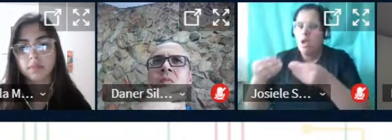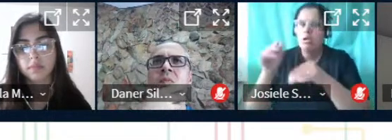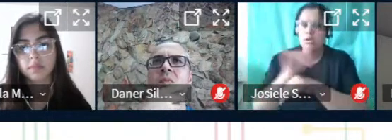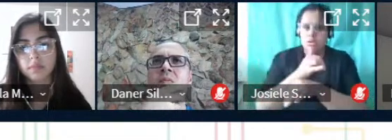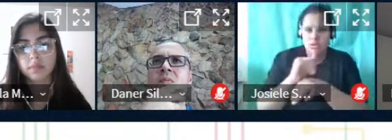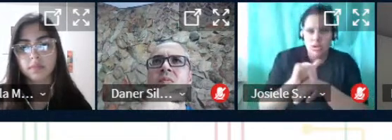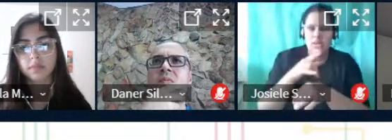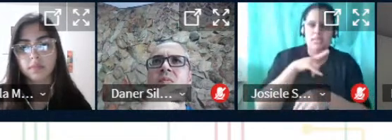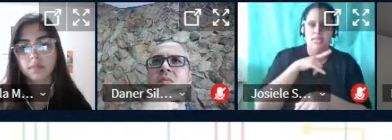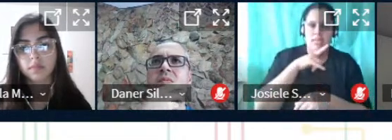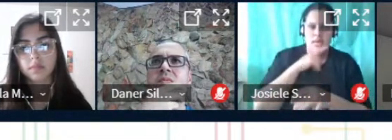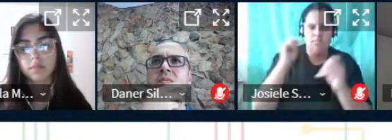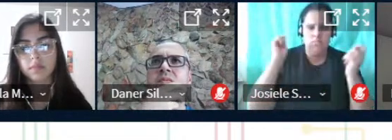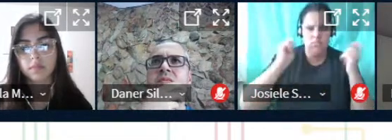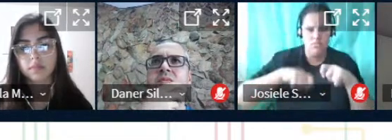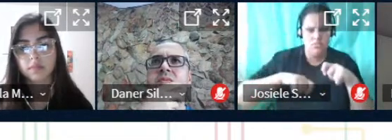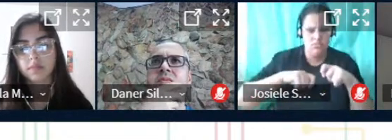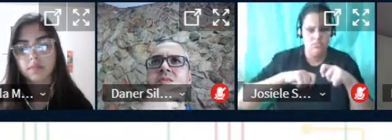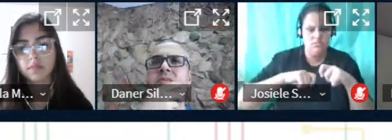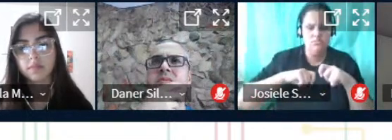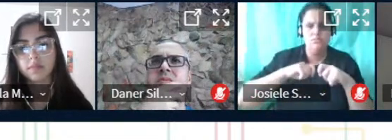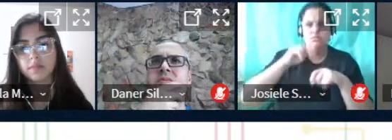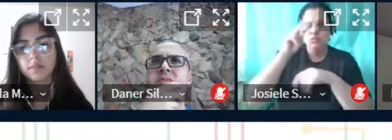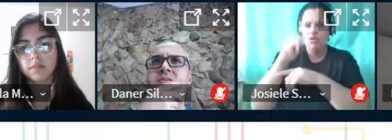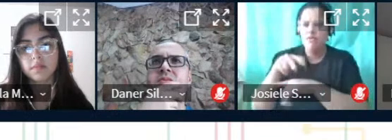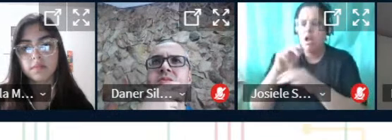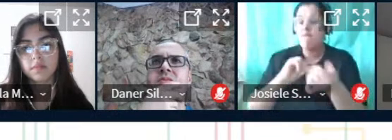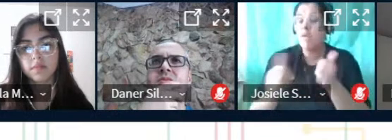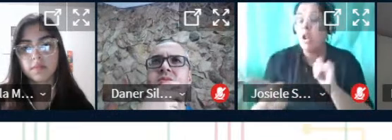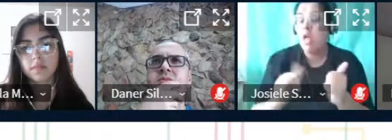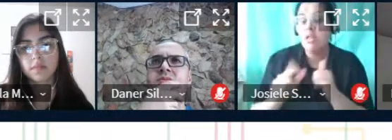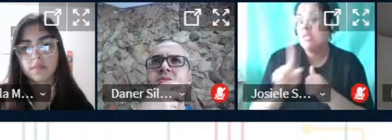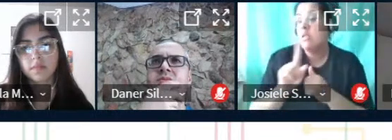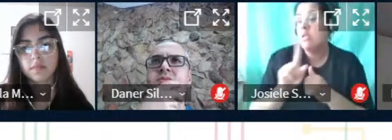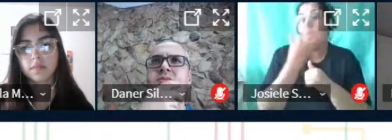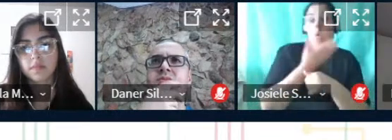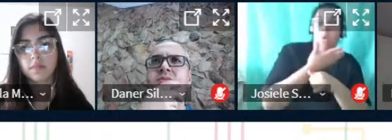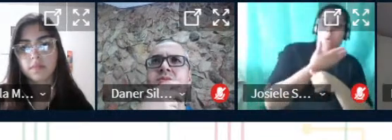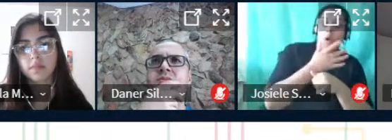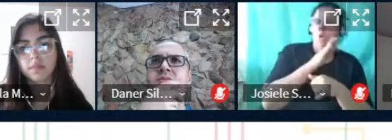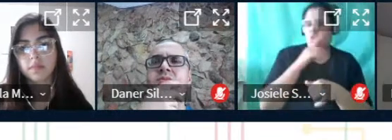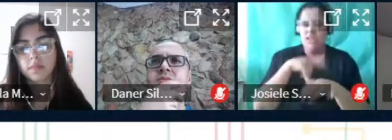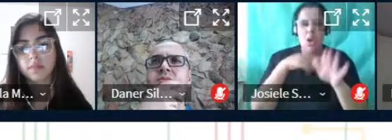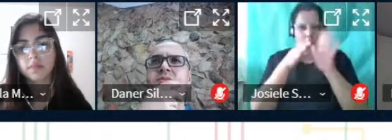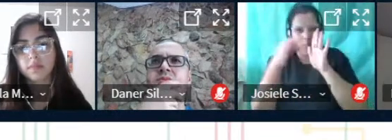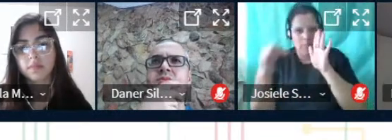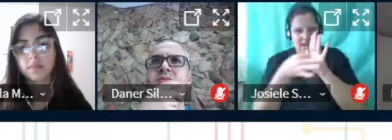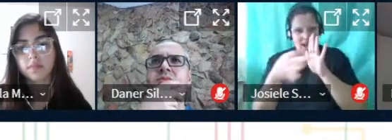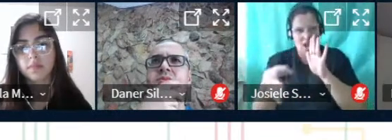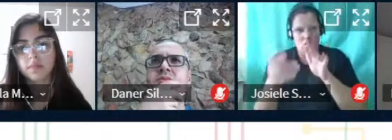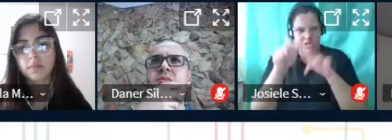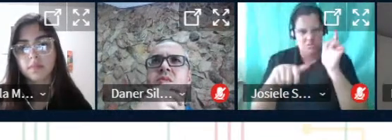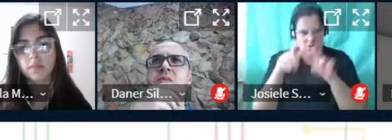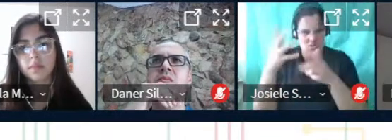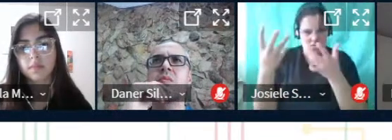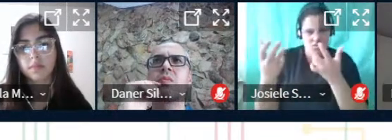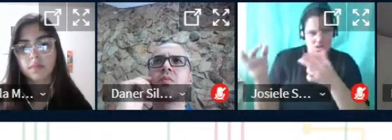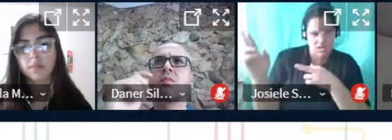existe essa possibilidade de monitoramento e avaliação de dizer ah não é bom não é tão bom isso é melhor existe essa conversa Camila